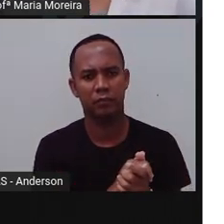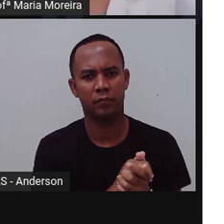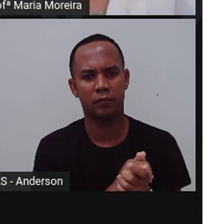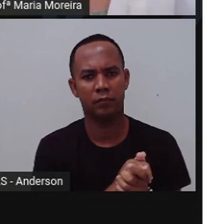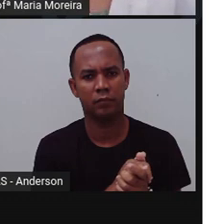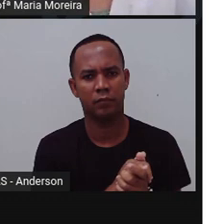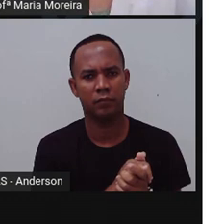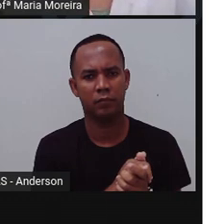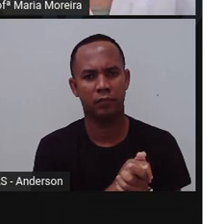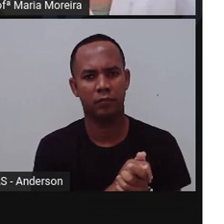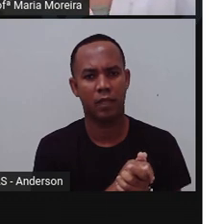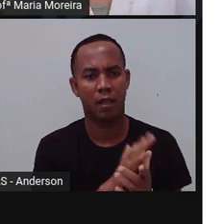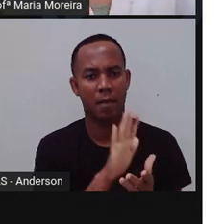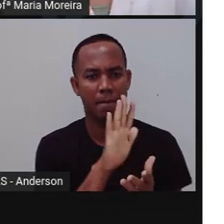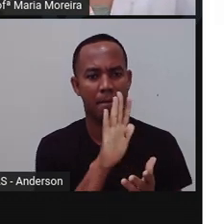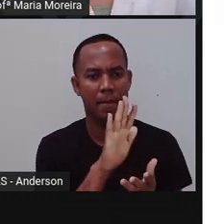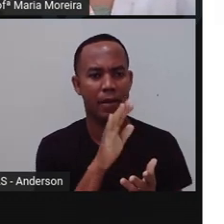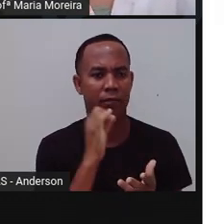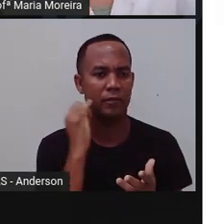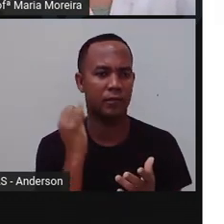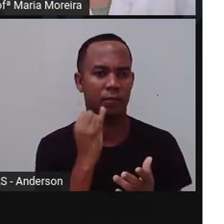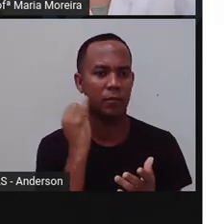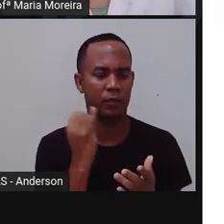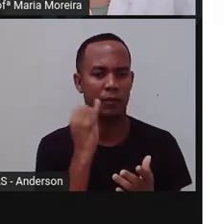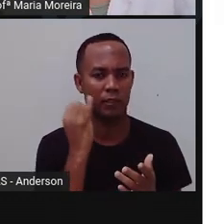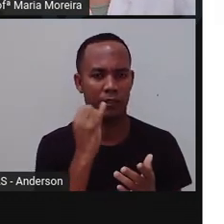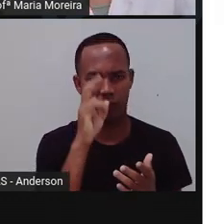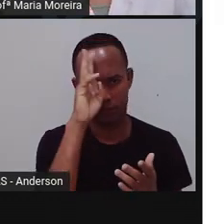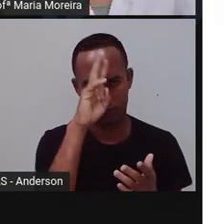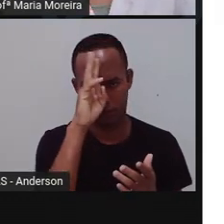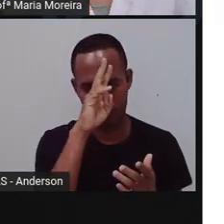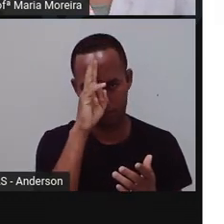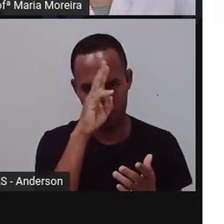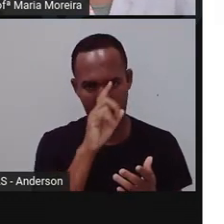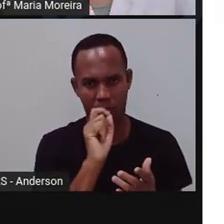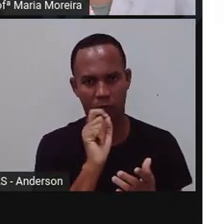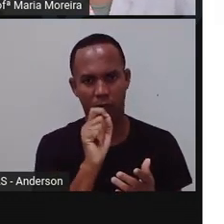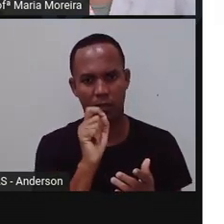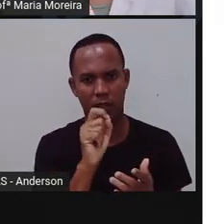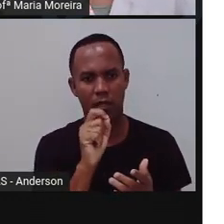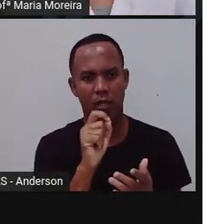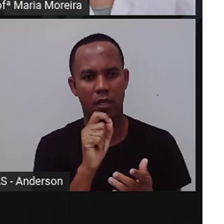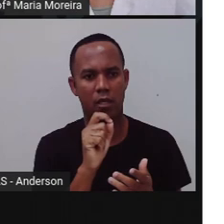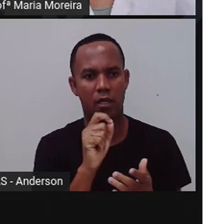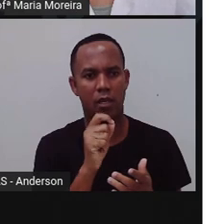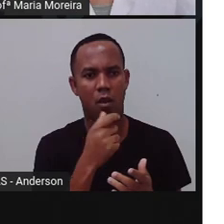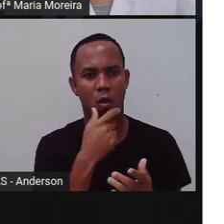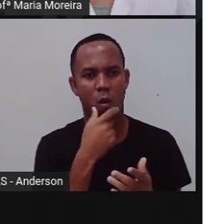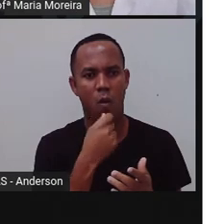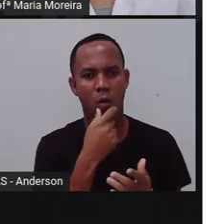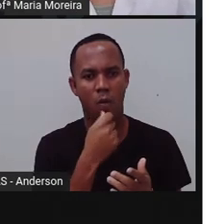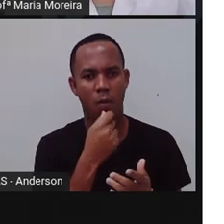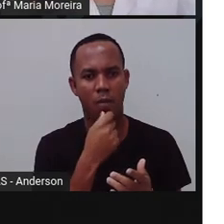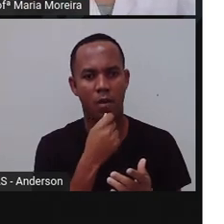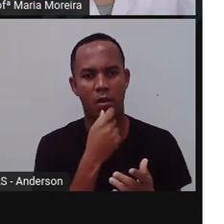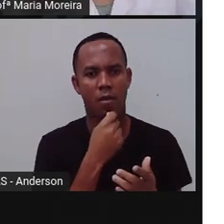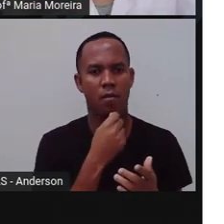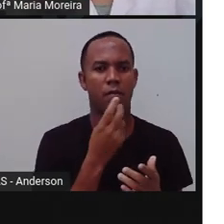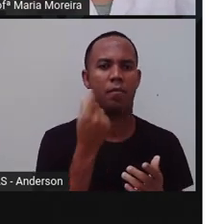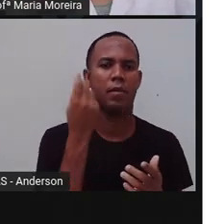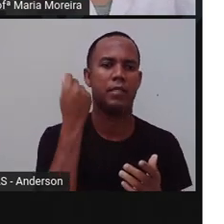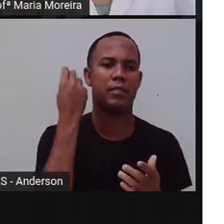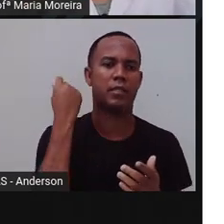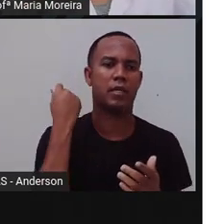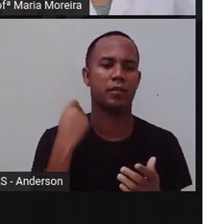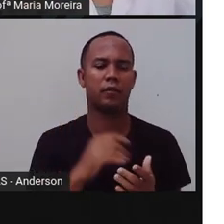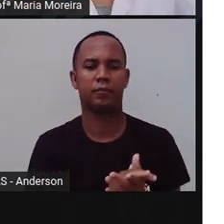crianças. Mas é importante lembrar que esse processo era exclusivo para homens. Então, não bastava só ter